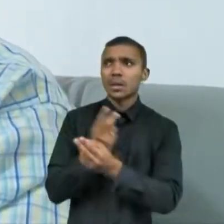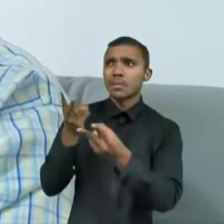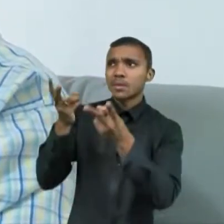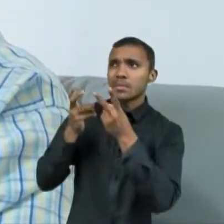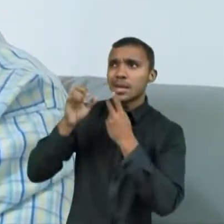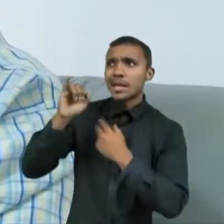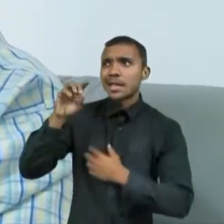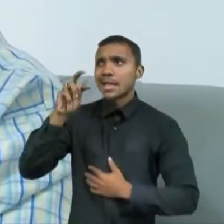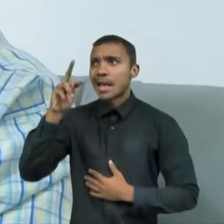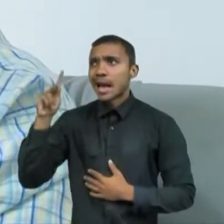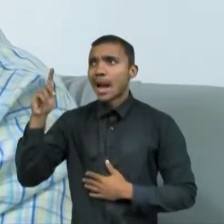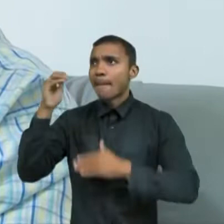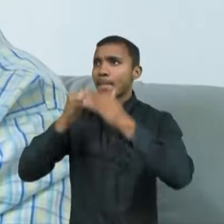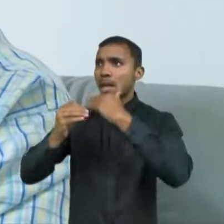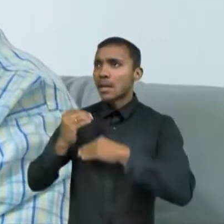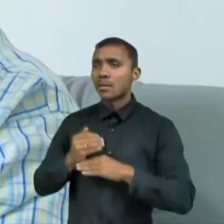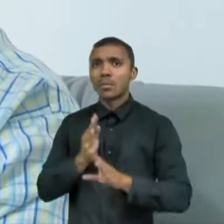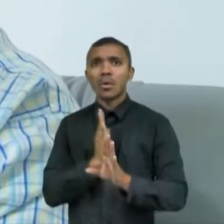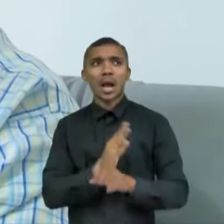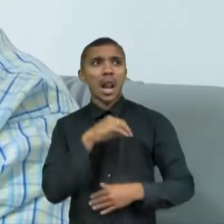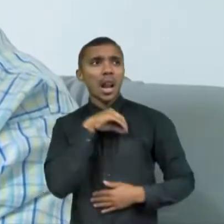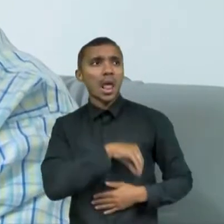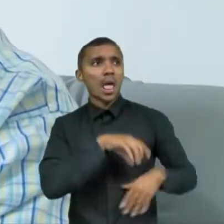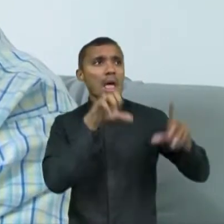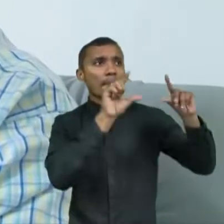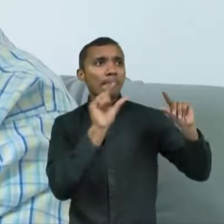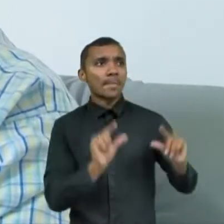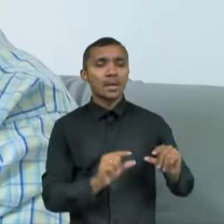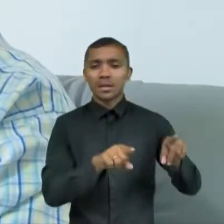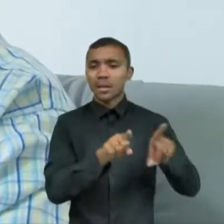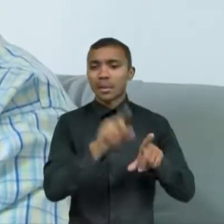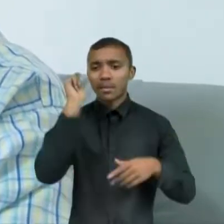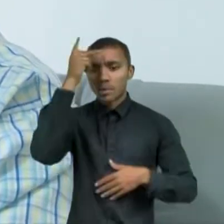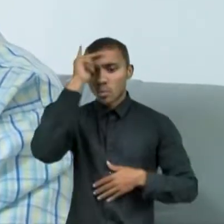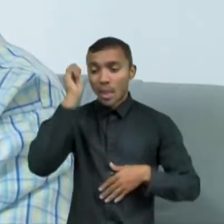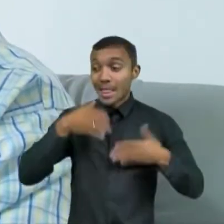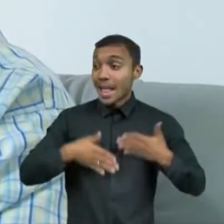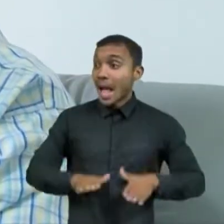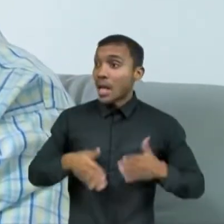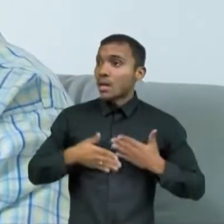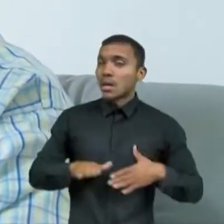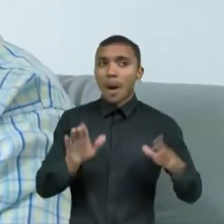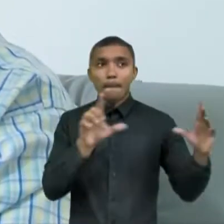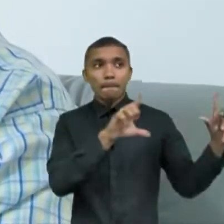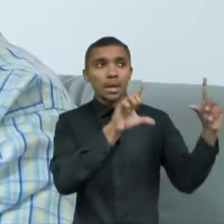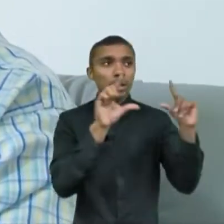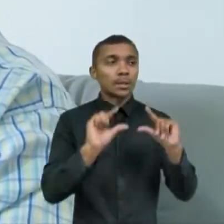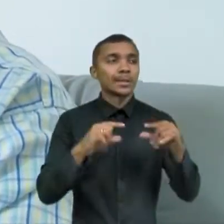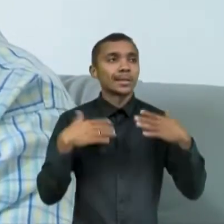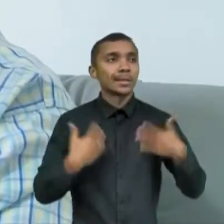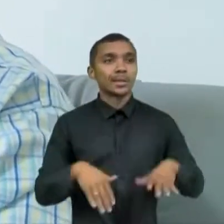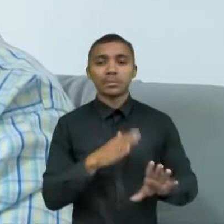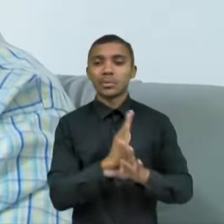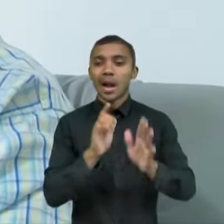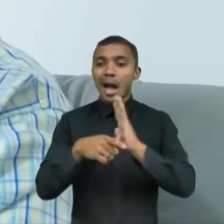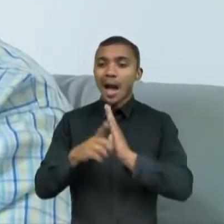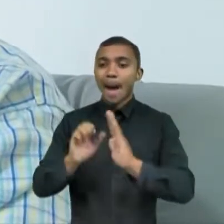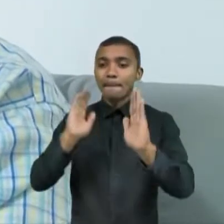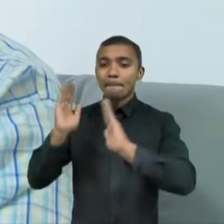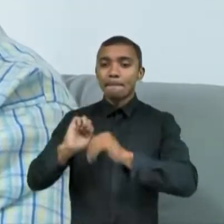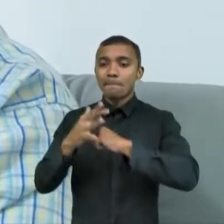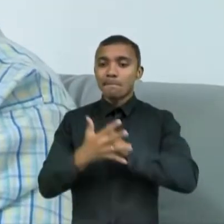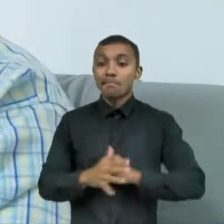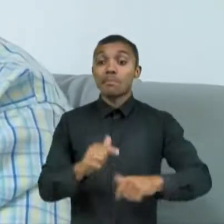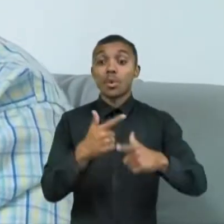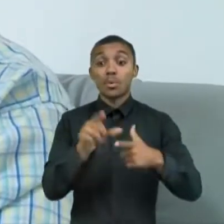quando nós falamos aí que houve questão de nascimentos também, menor quantitativo de nascimentos, também tem muito a ver com aquele momento sanitário que a gente vivia,